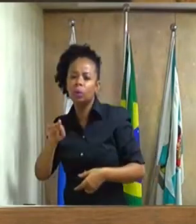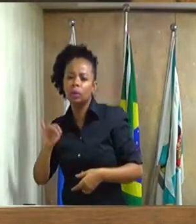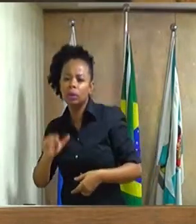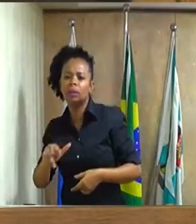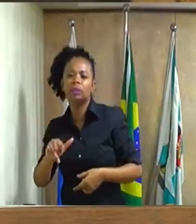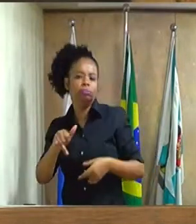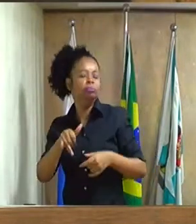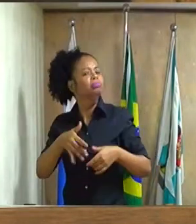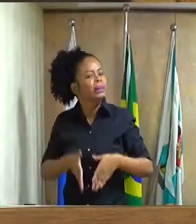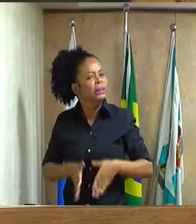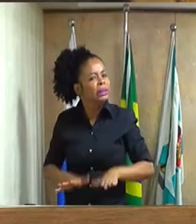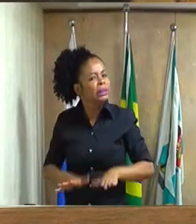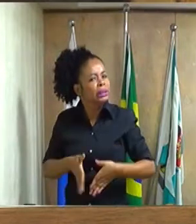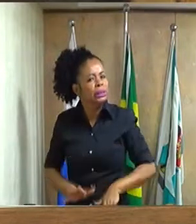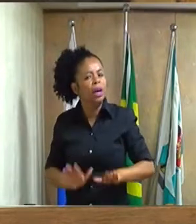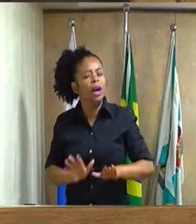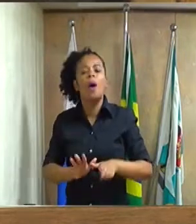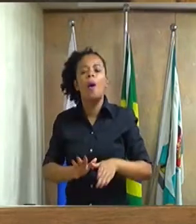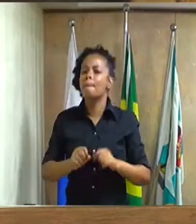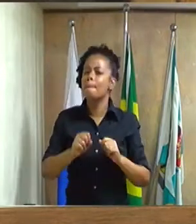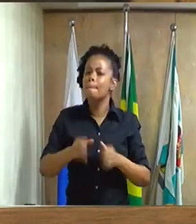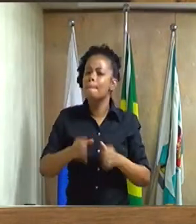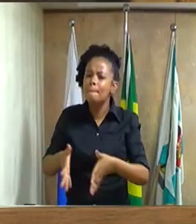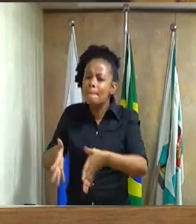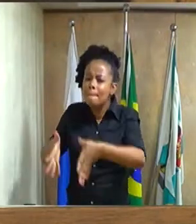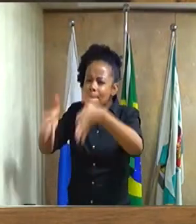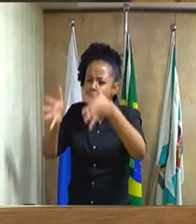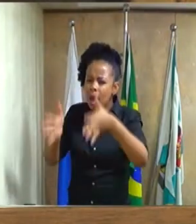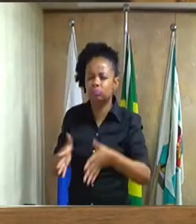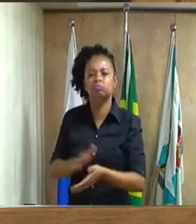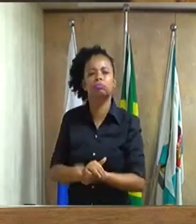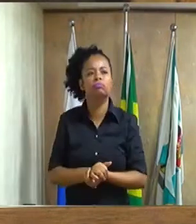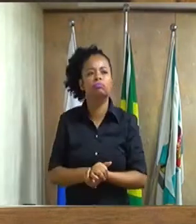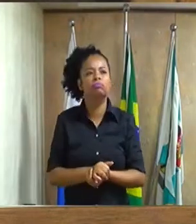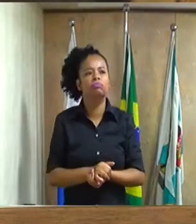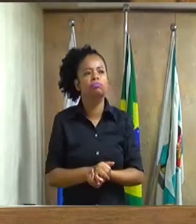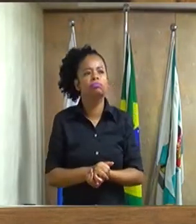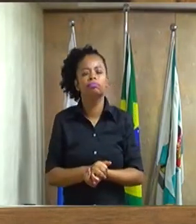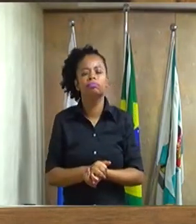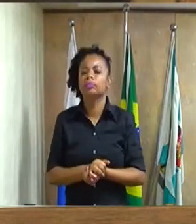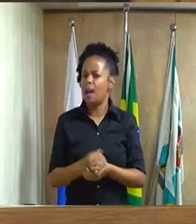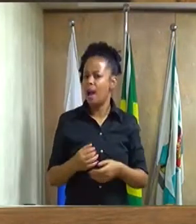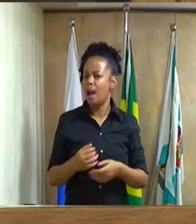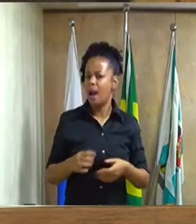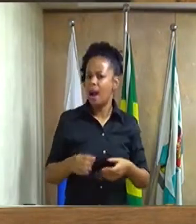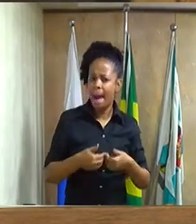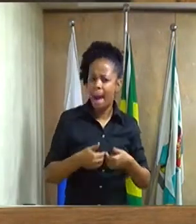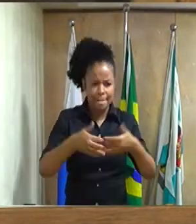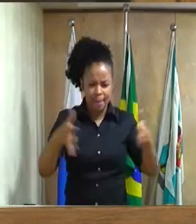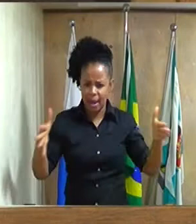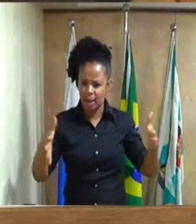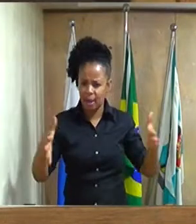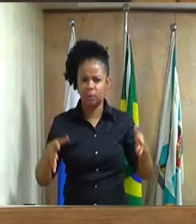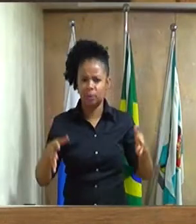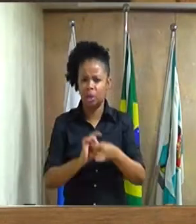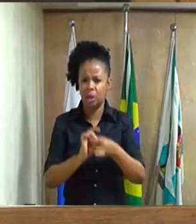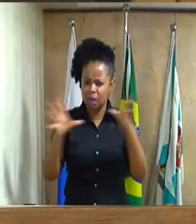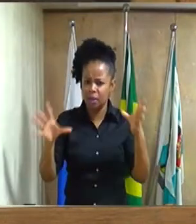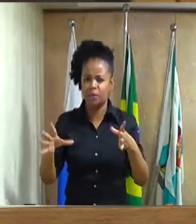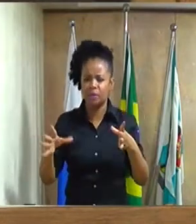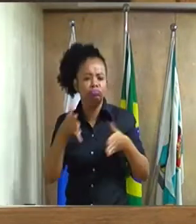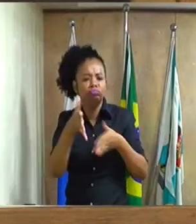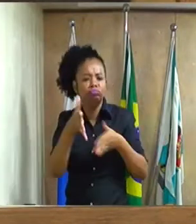um prédio totalmente com acesso rápido e fácil para atender a população